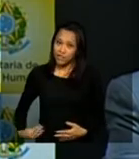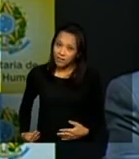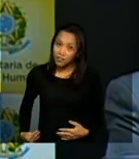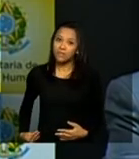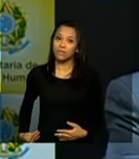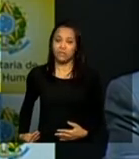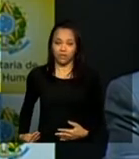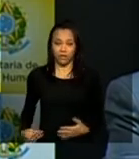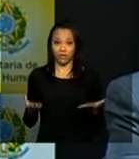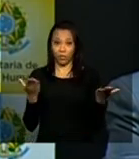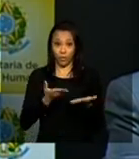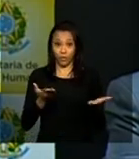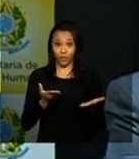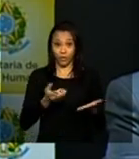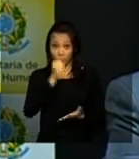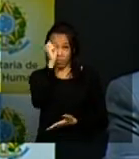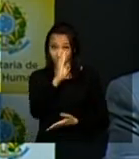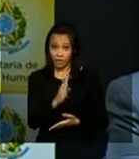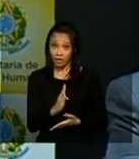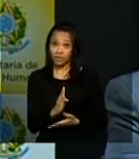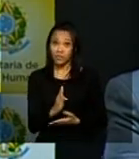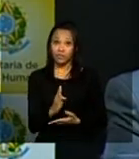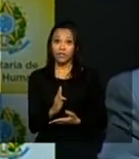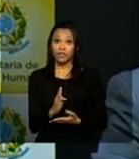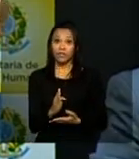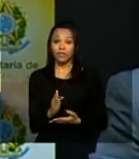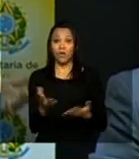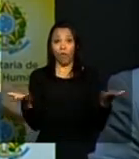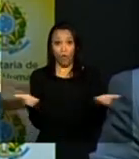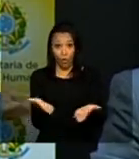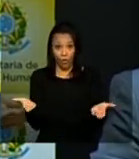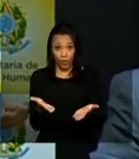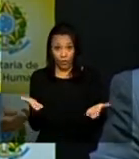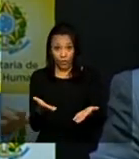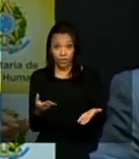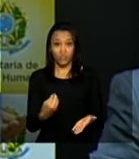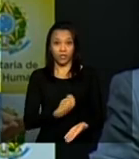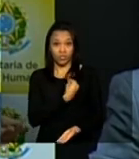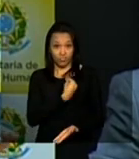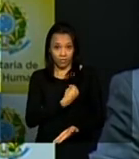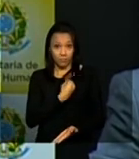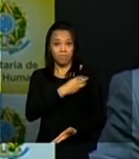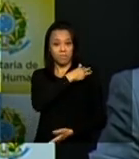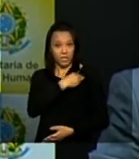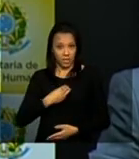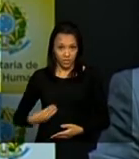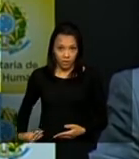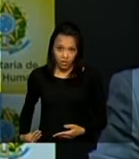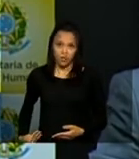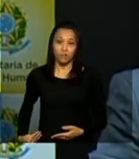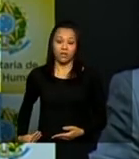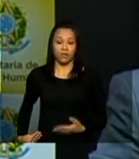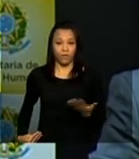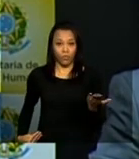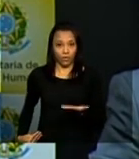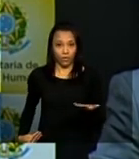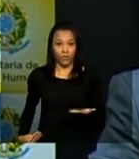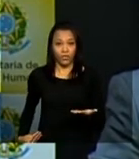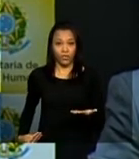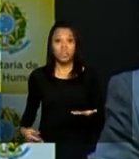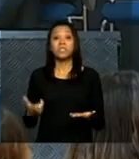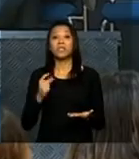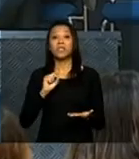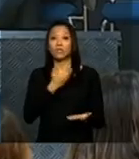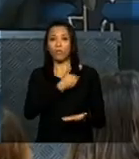ministra de estado hoje o verbo foi errado estar ministra de estado hoje no governo de uma